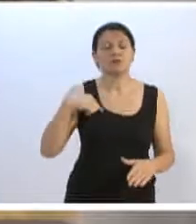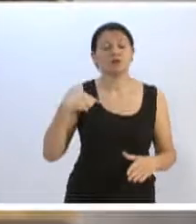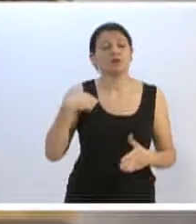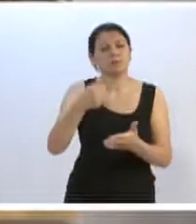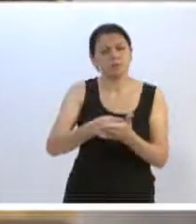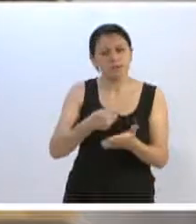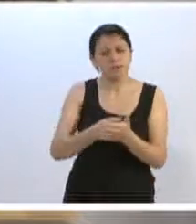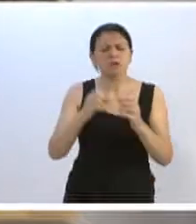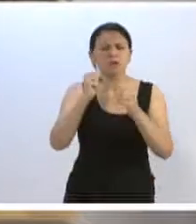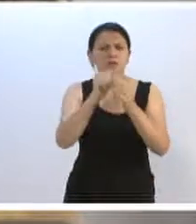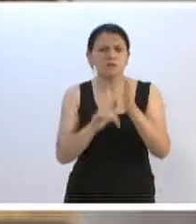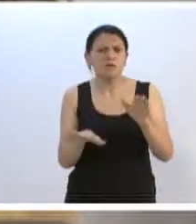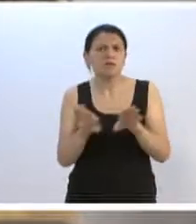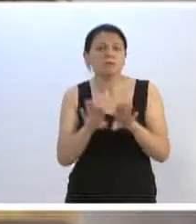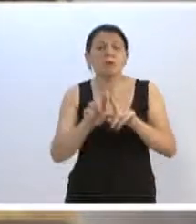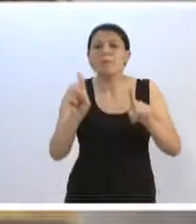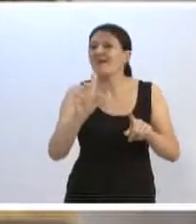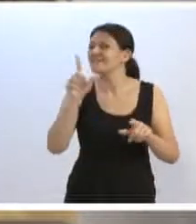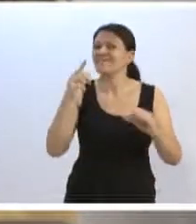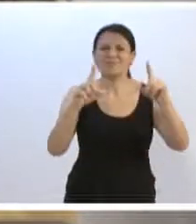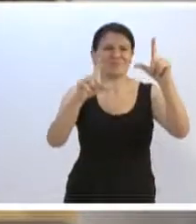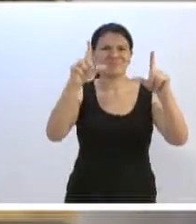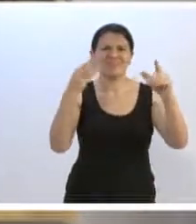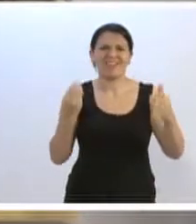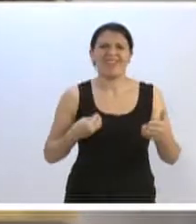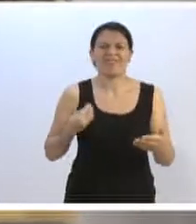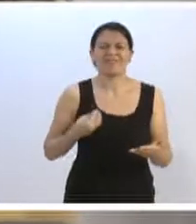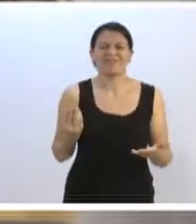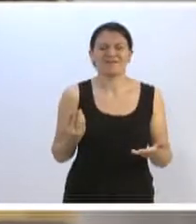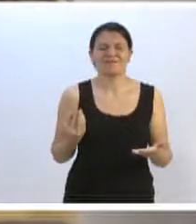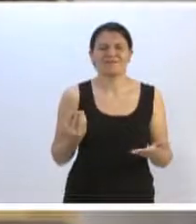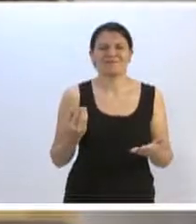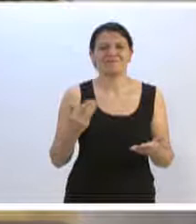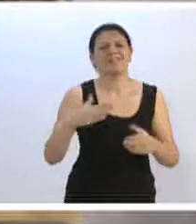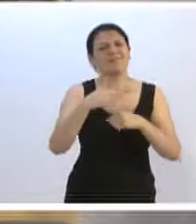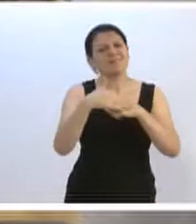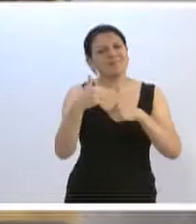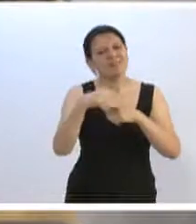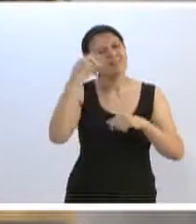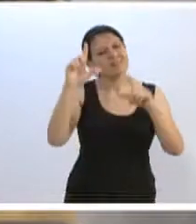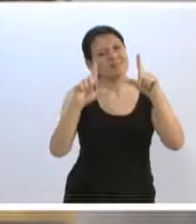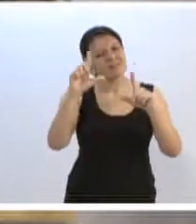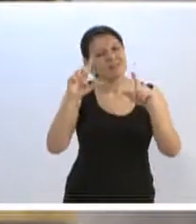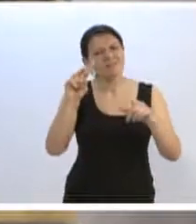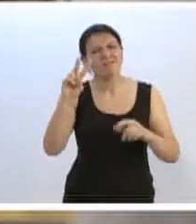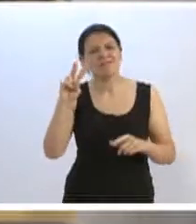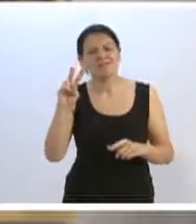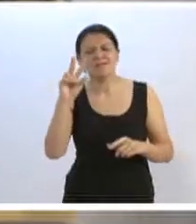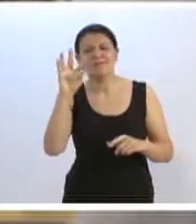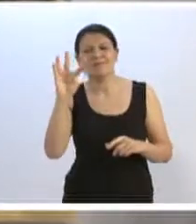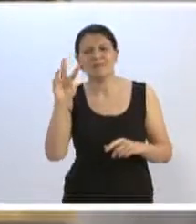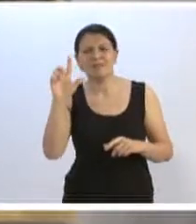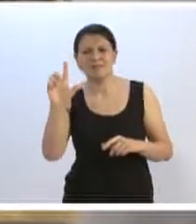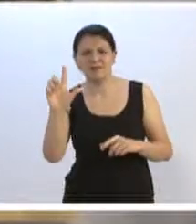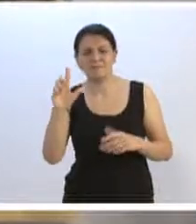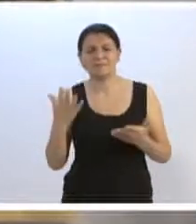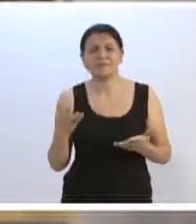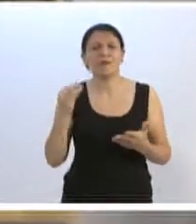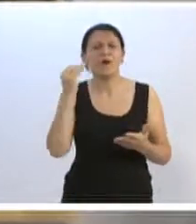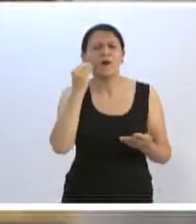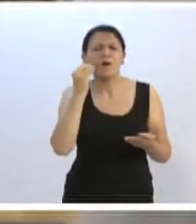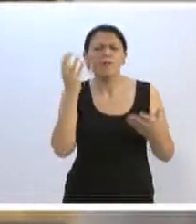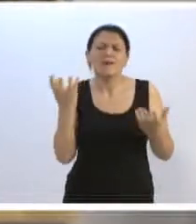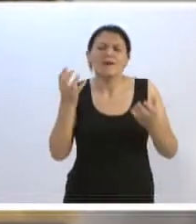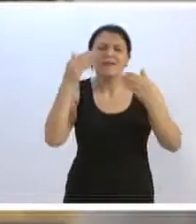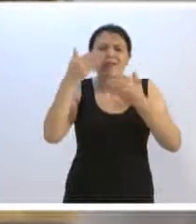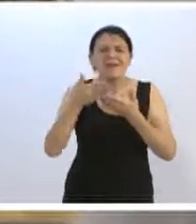atividades, porém sem transmissão ao vivo aqui através da nossa querida TV Legislativa. Hoje é óbvio que quero agradecer